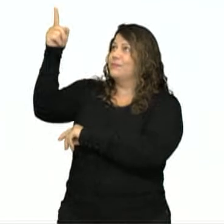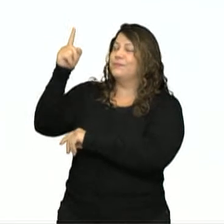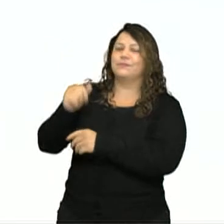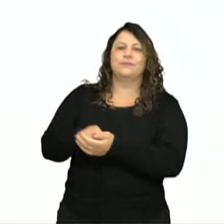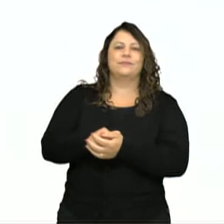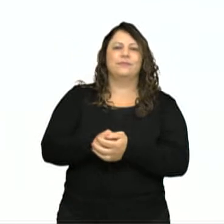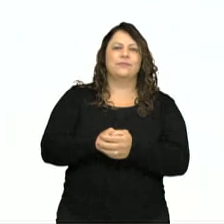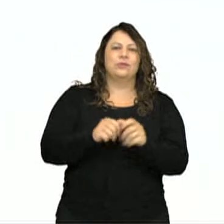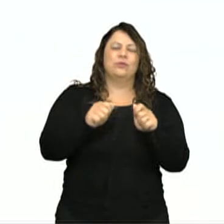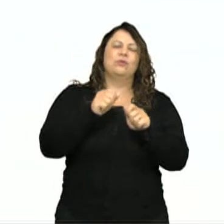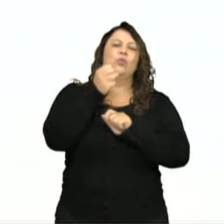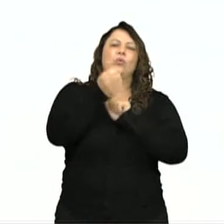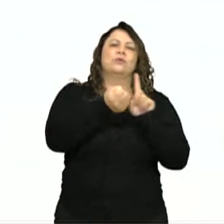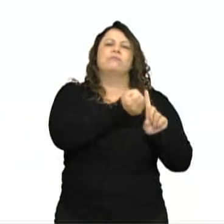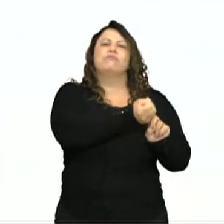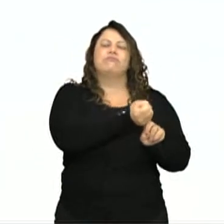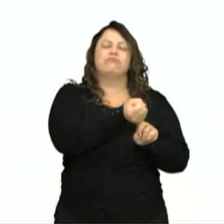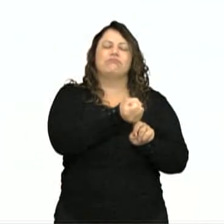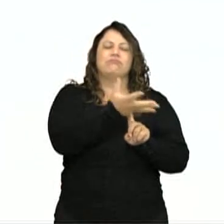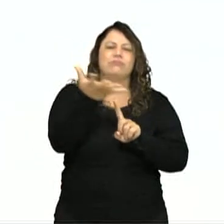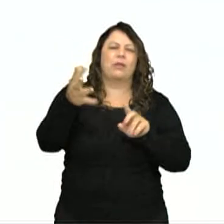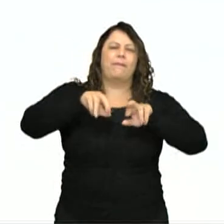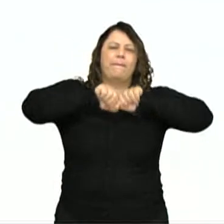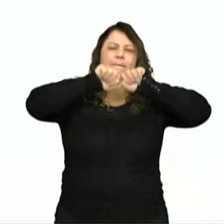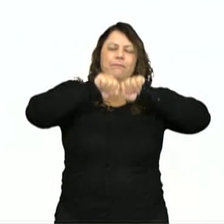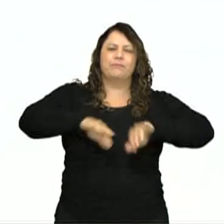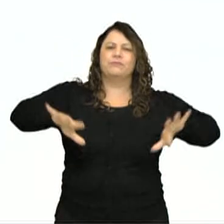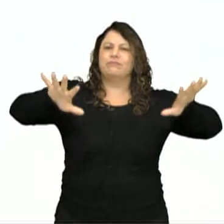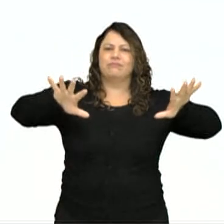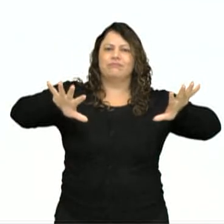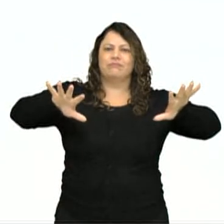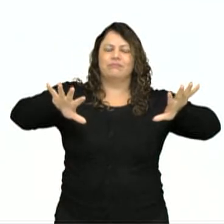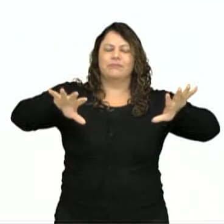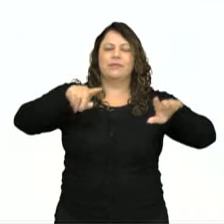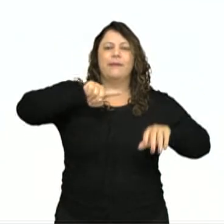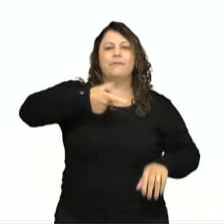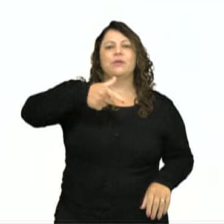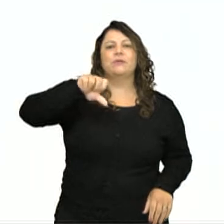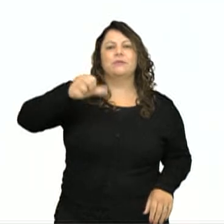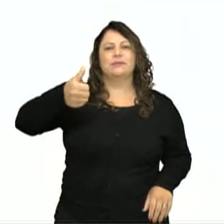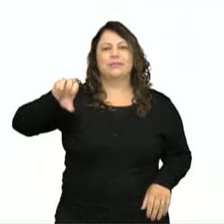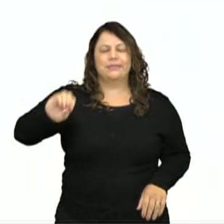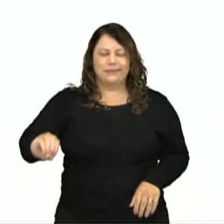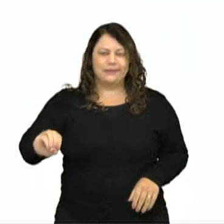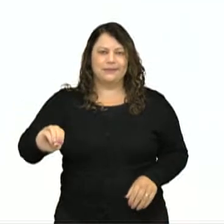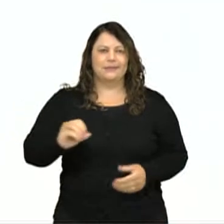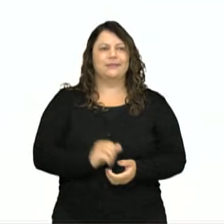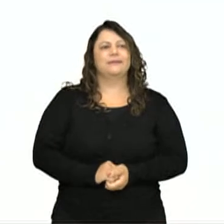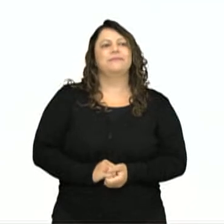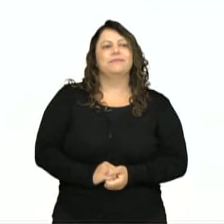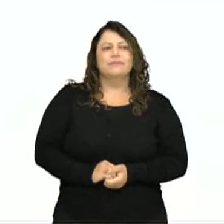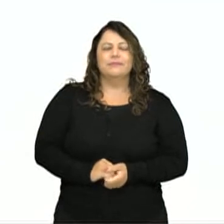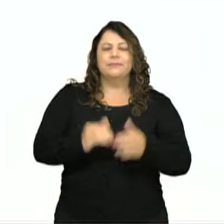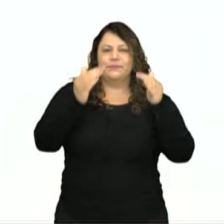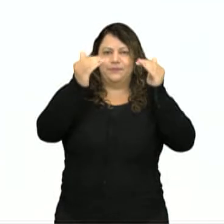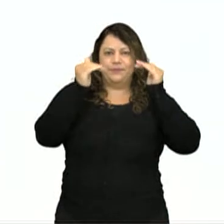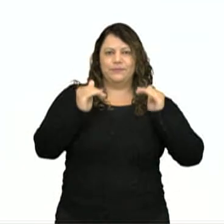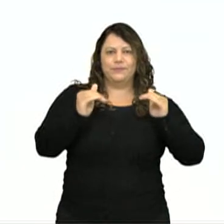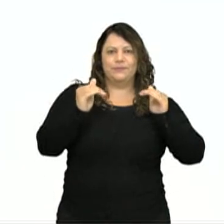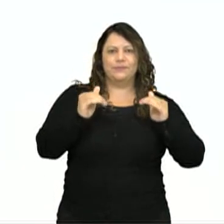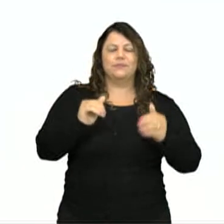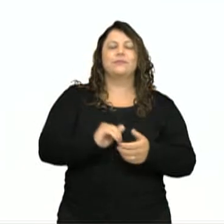popular nos anos 60. Ações habituais no passado. Bob and Tom always worked.